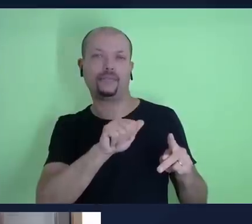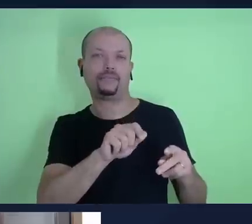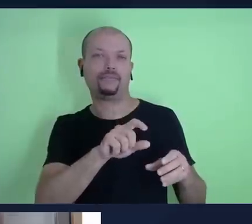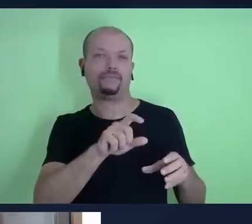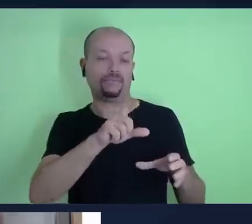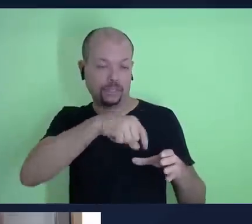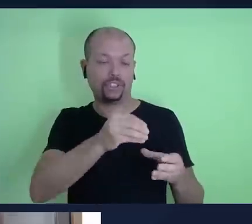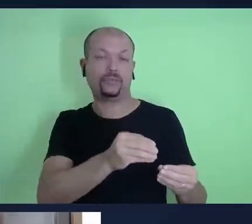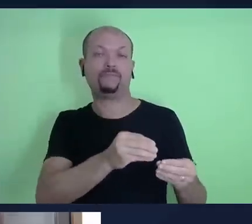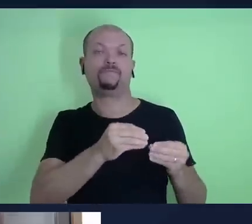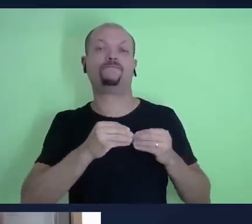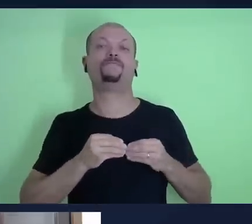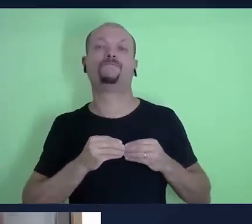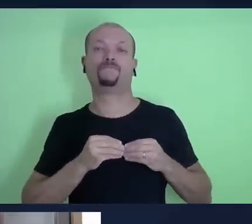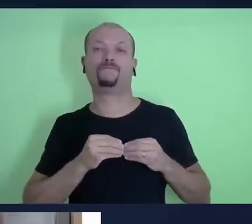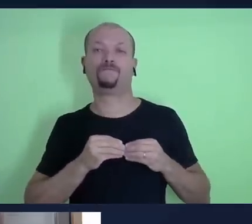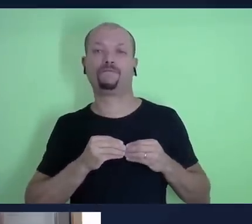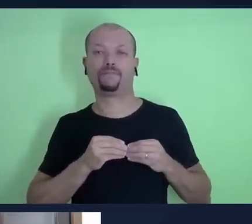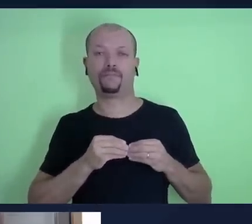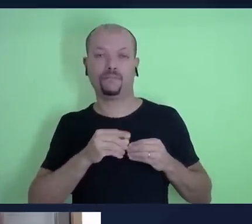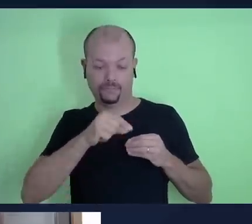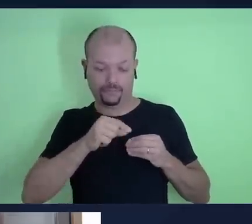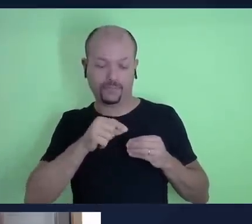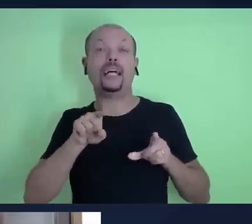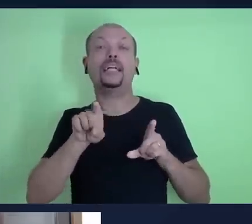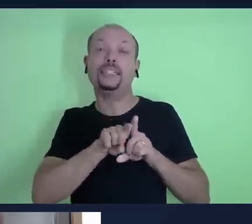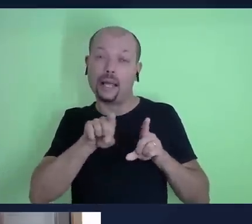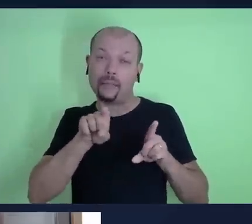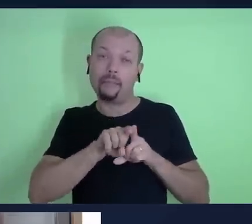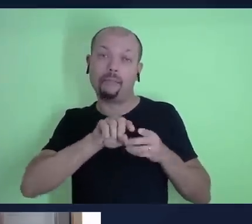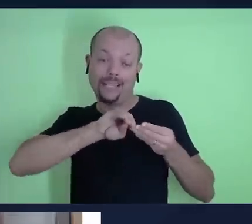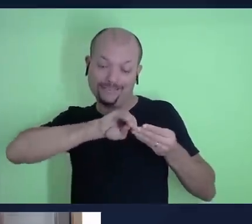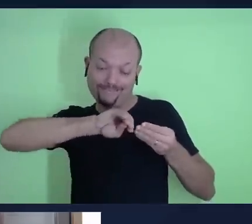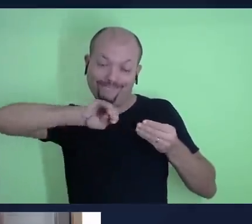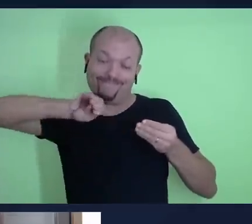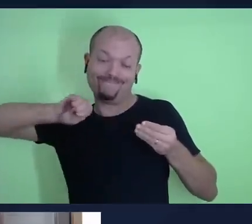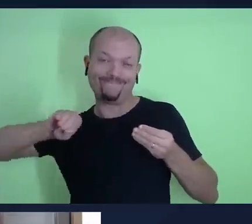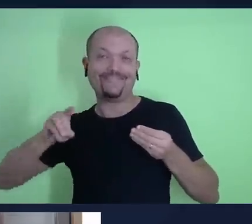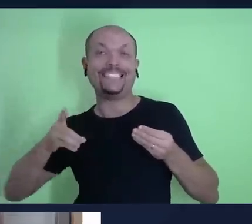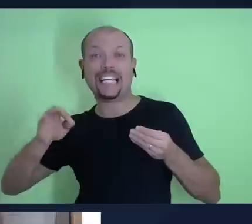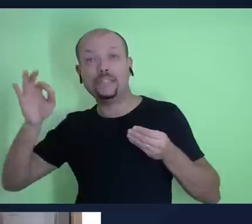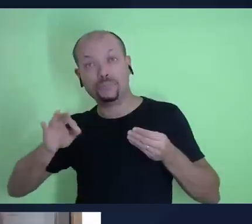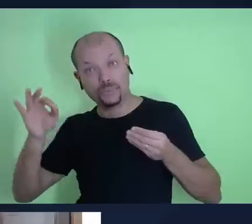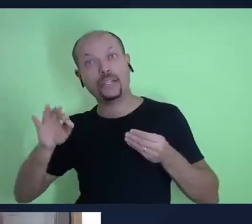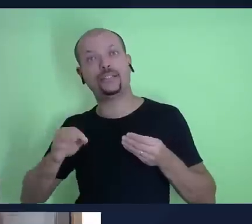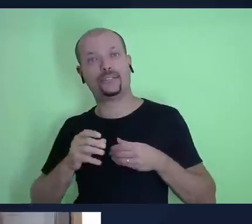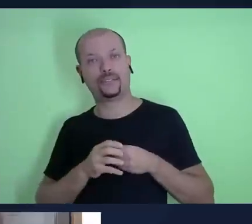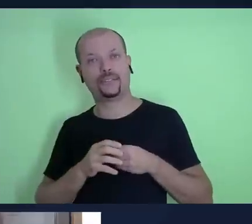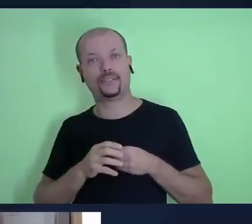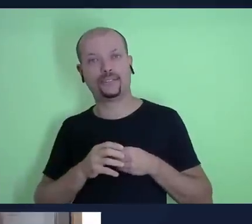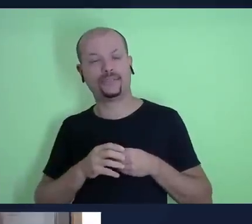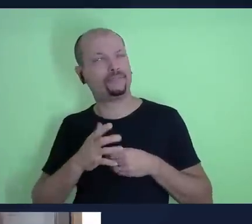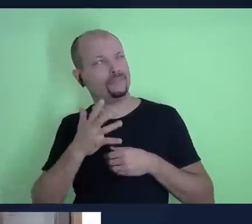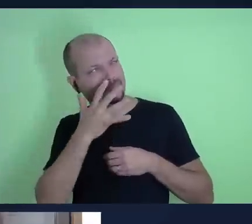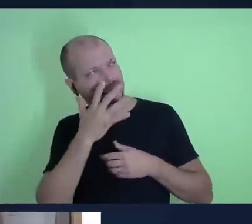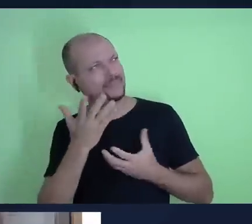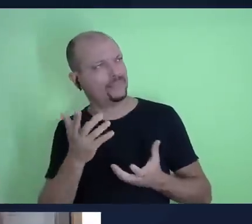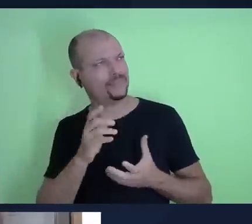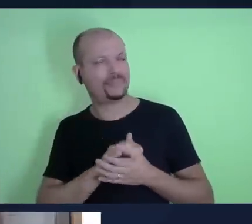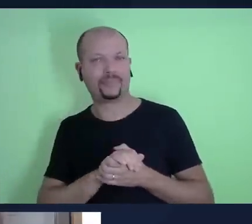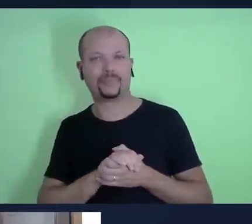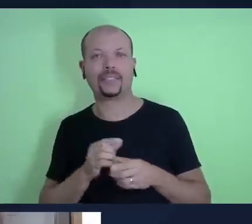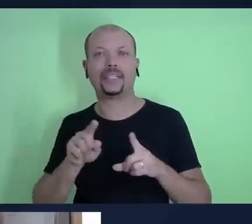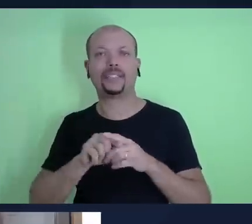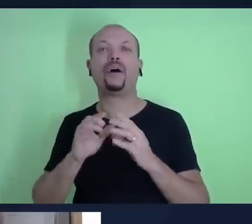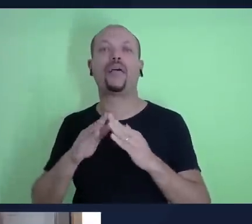subsistência, daquilo que eles recebiam, eles também tiravam o dízimo. Isso é muito interessante. E na igreja